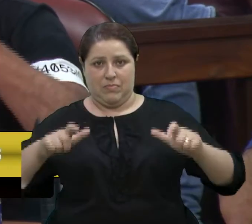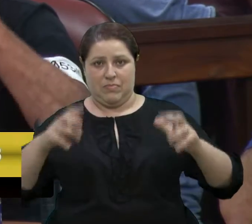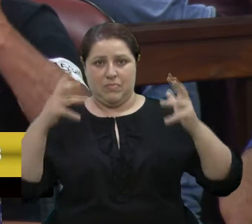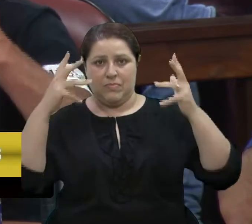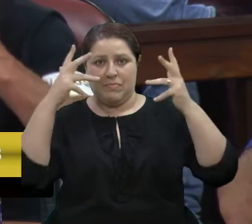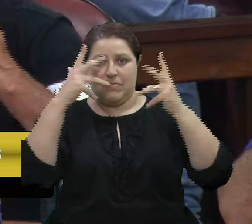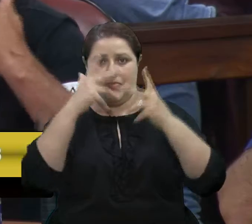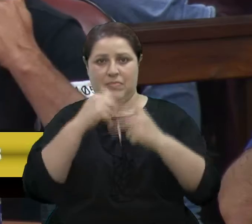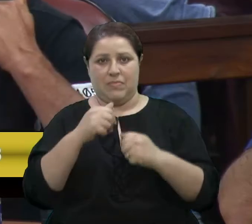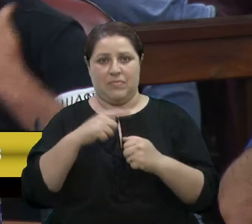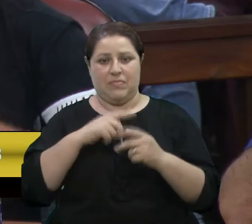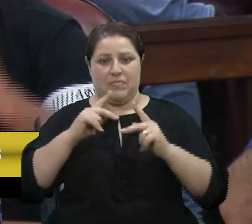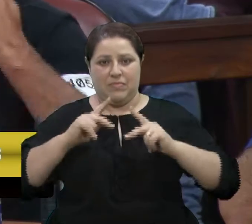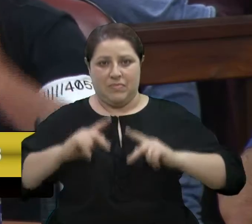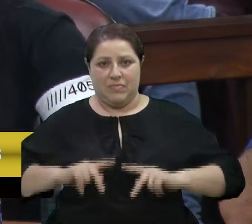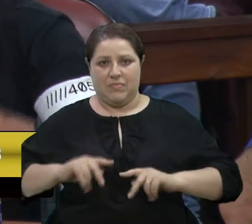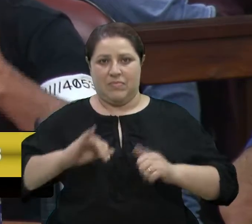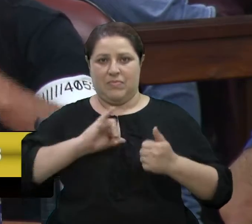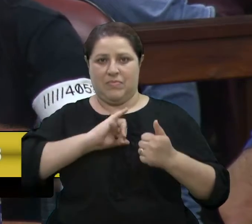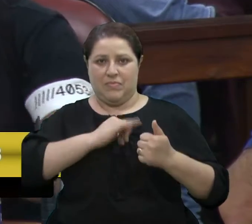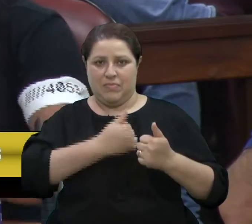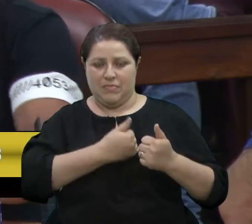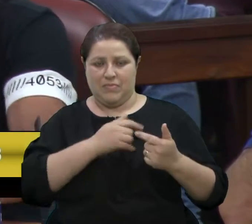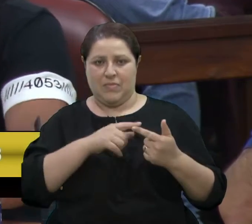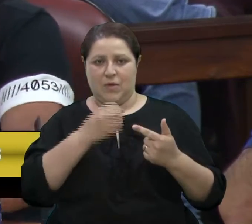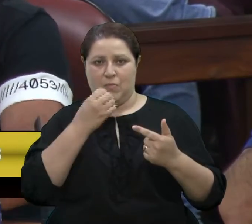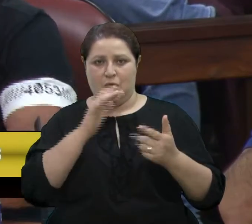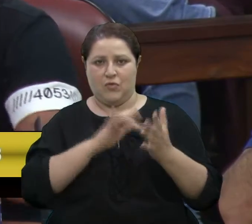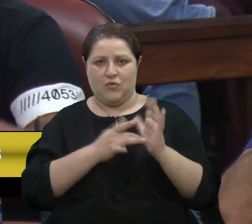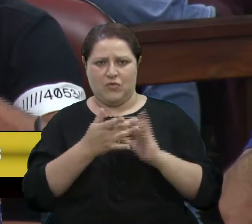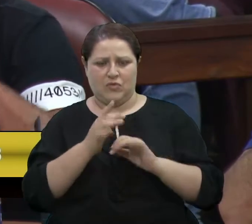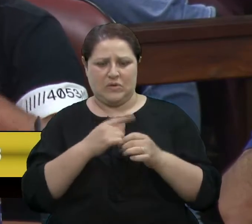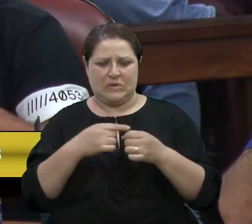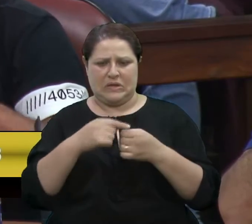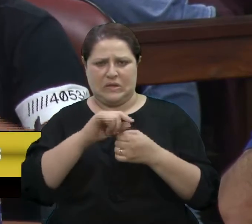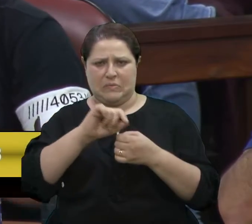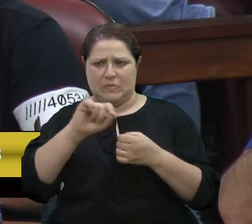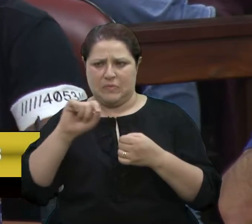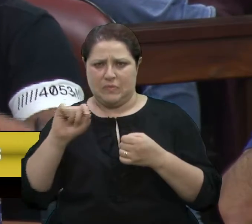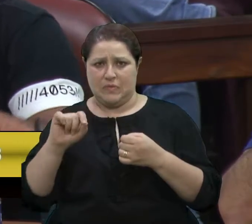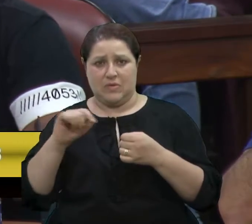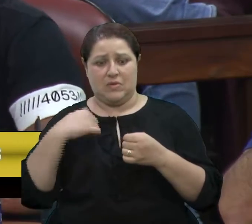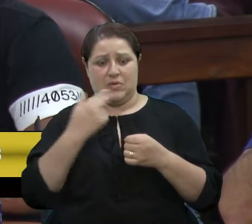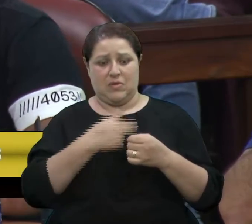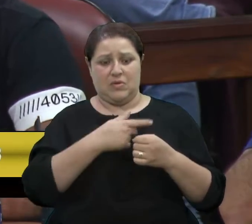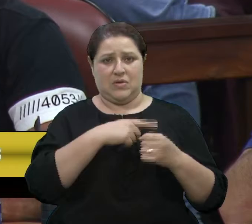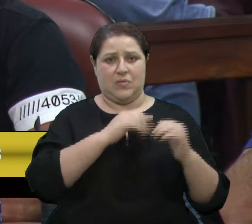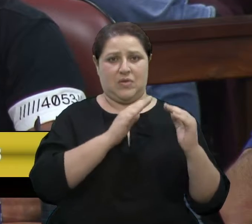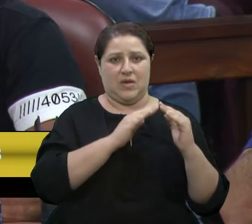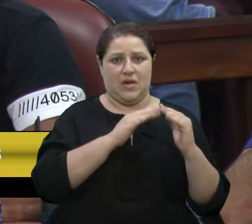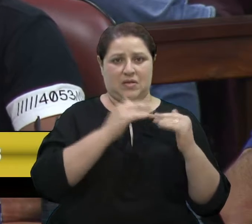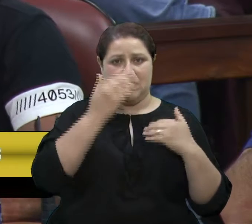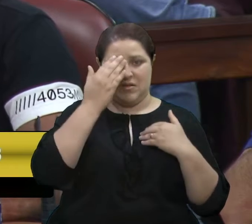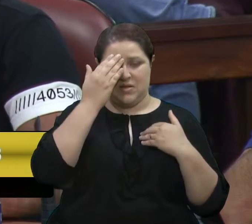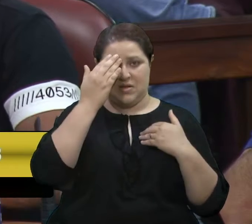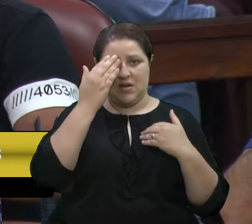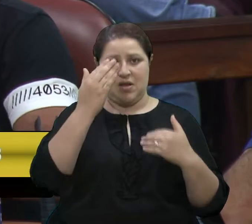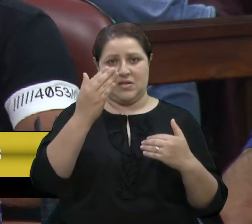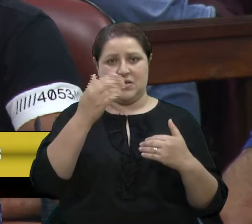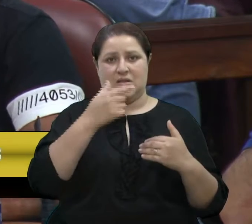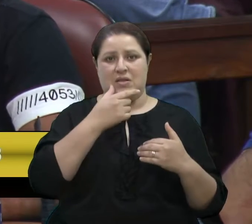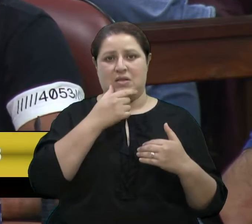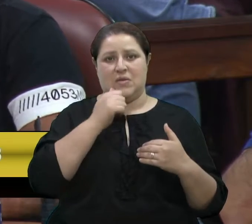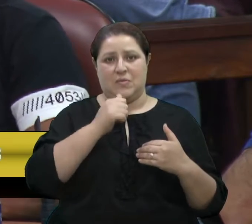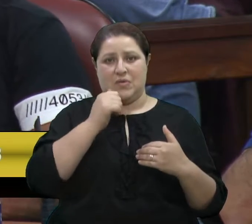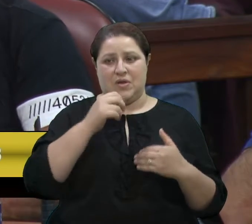bairro que tem gente de vacaria, Bom Jesus, Então nós temos o nosso lugarzinho de morar, graças à vereadora